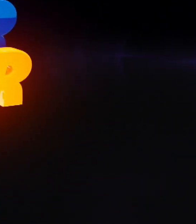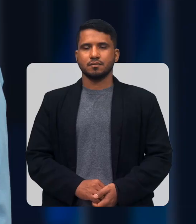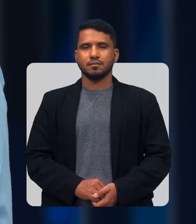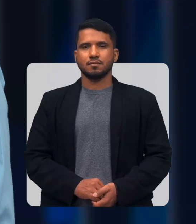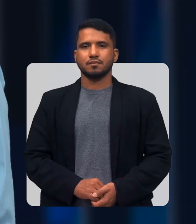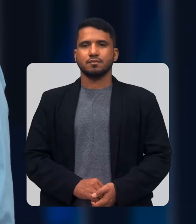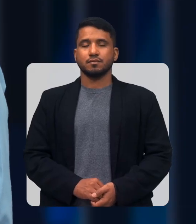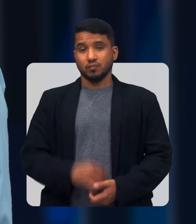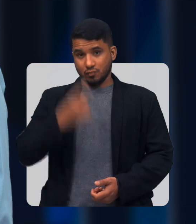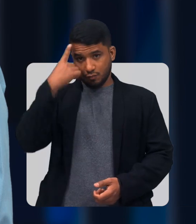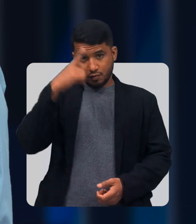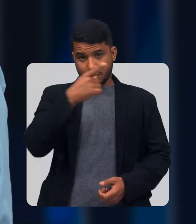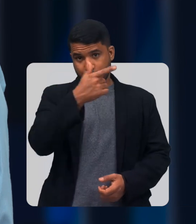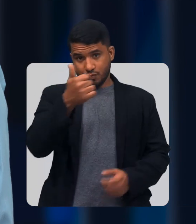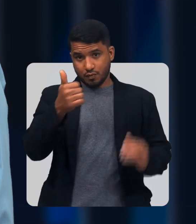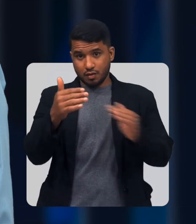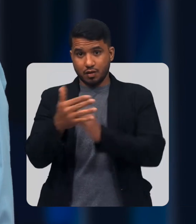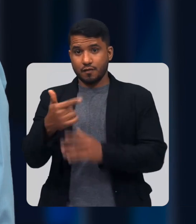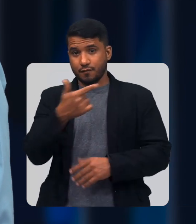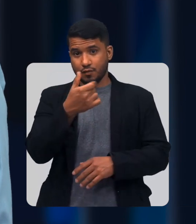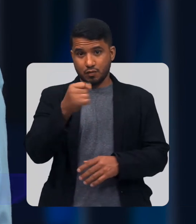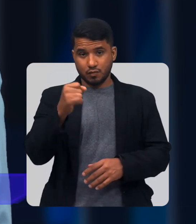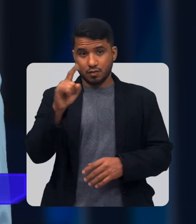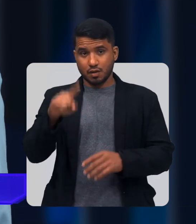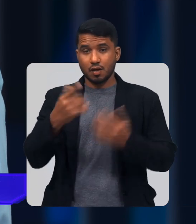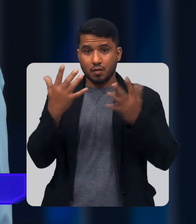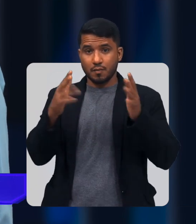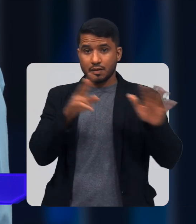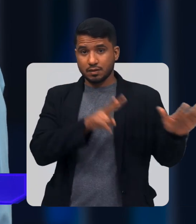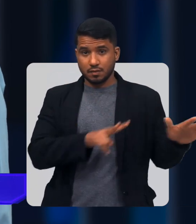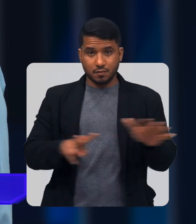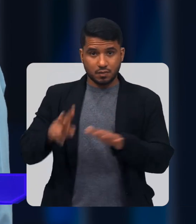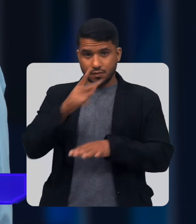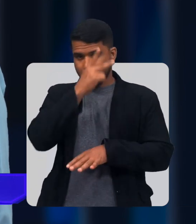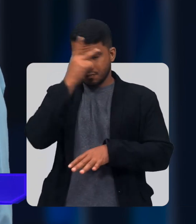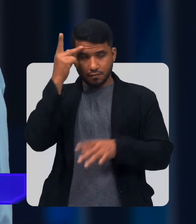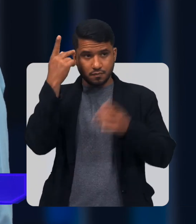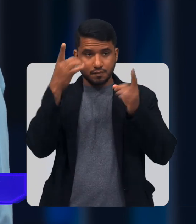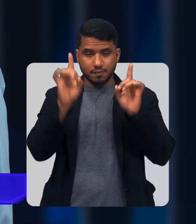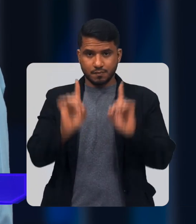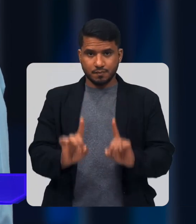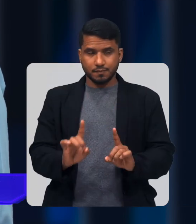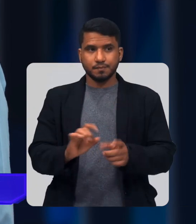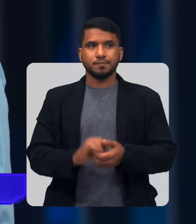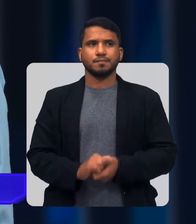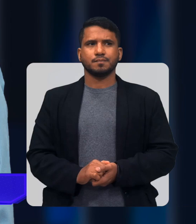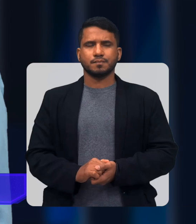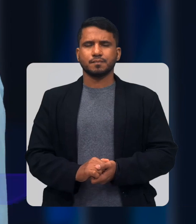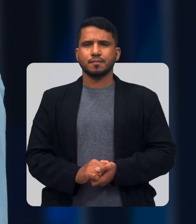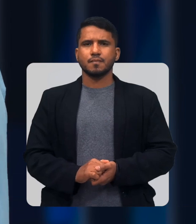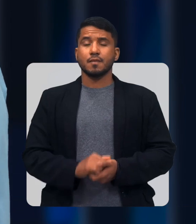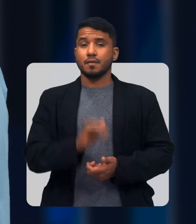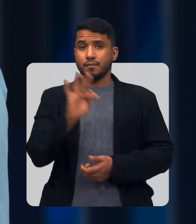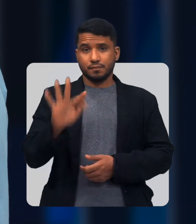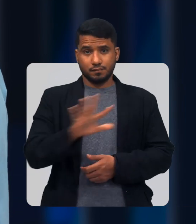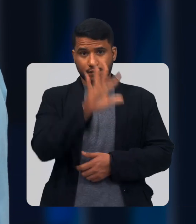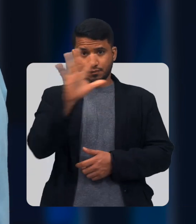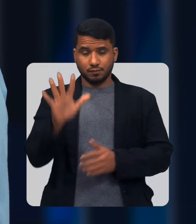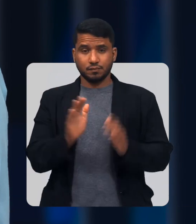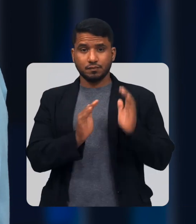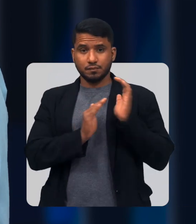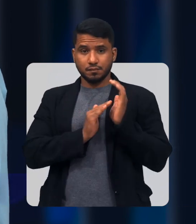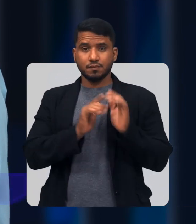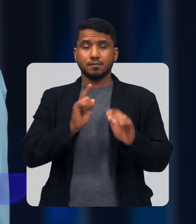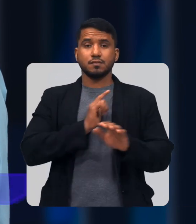De 21 a 28 é comemorada a Semana da Pessoa com Deficiência E a Federação das APAI